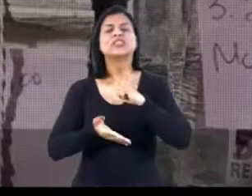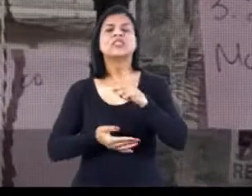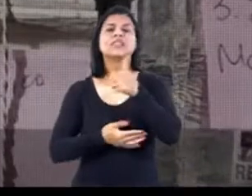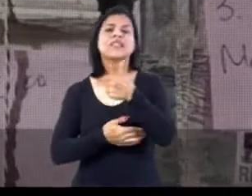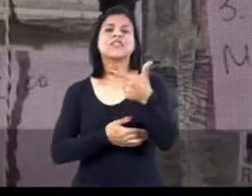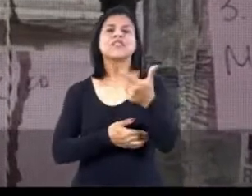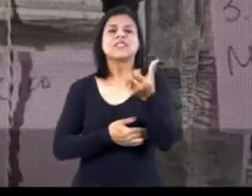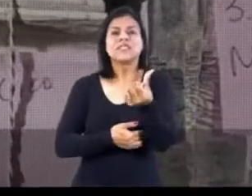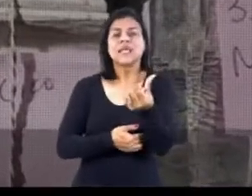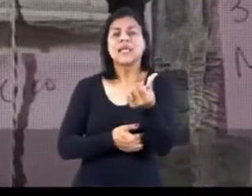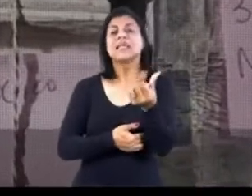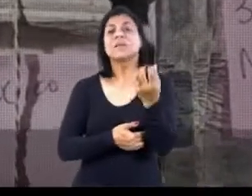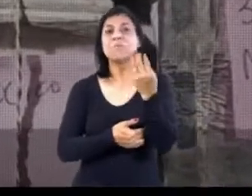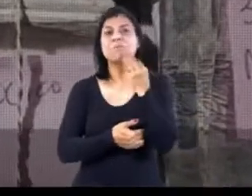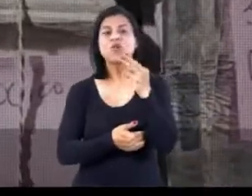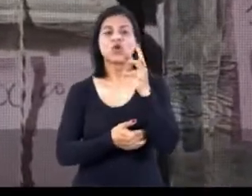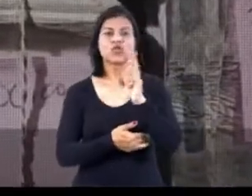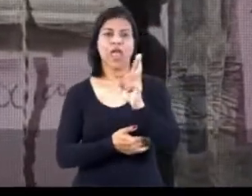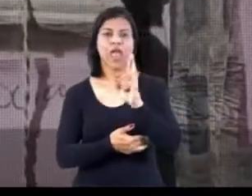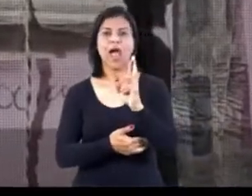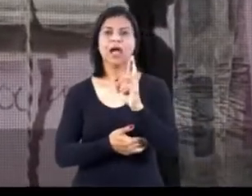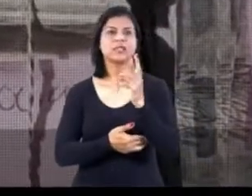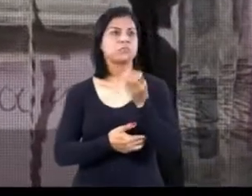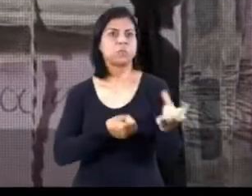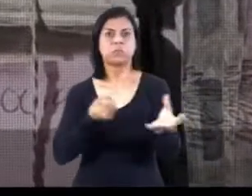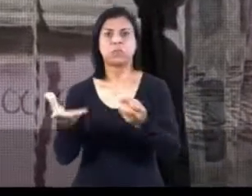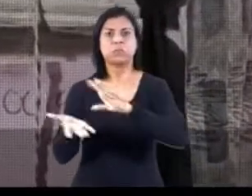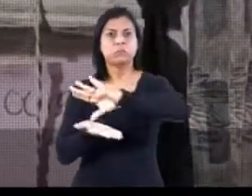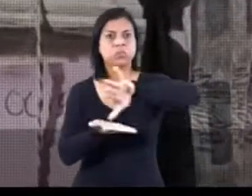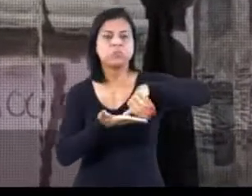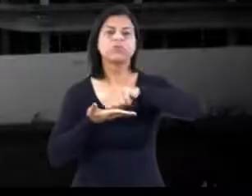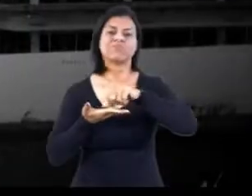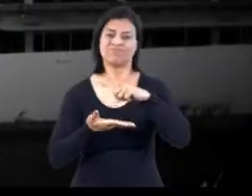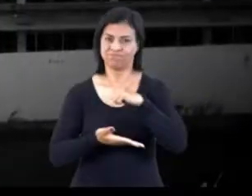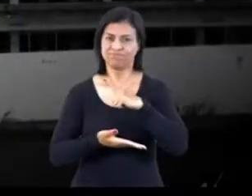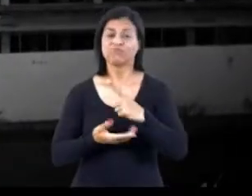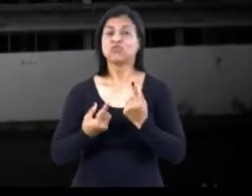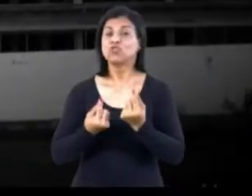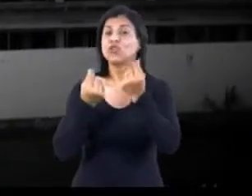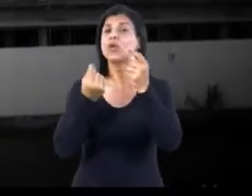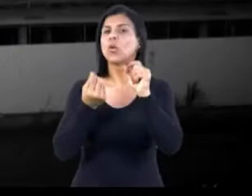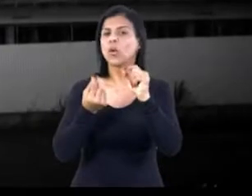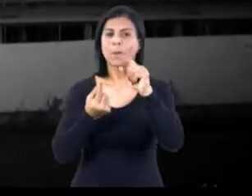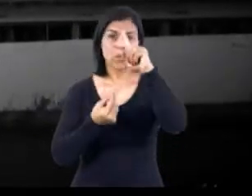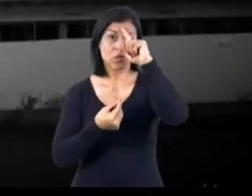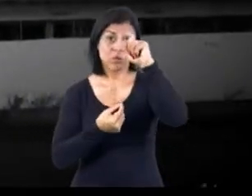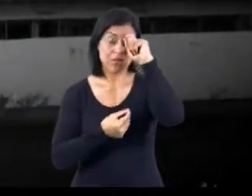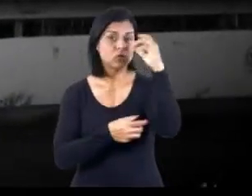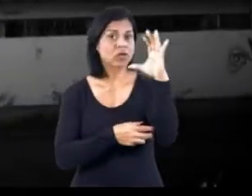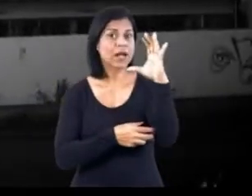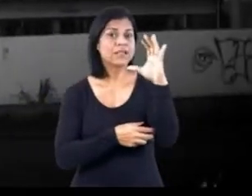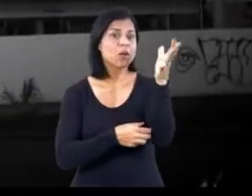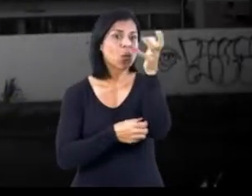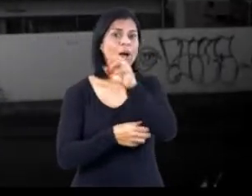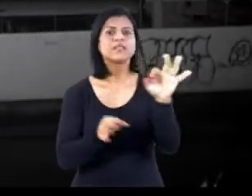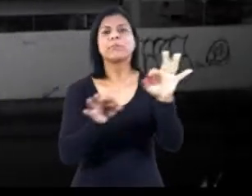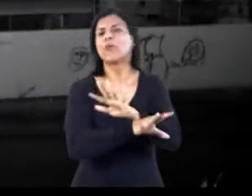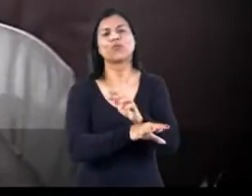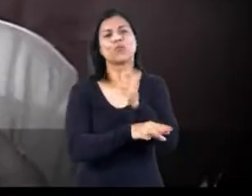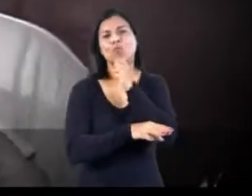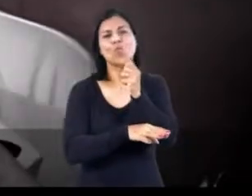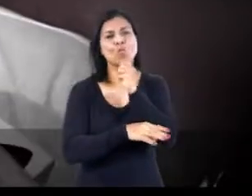foram desviados 126 milhões de reais em casos de corrupção. Com esse dinheiro, o hospital de Cariacica já estaria pronto.